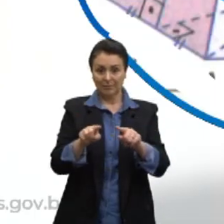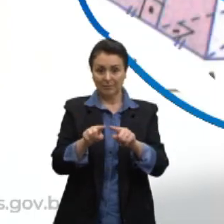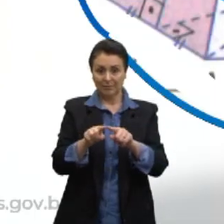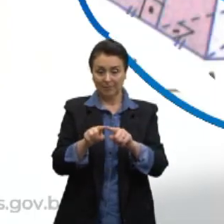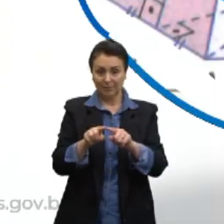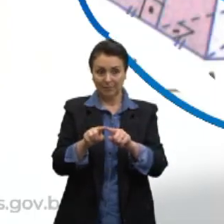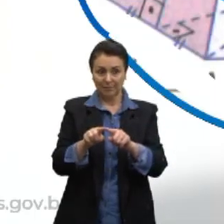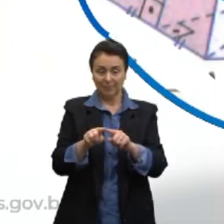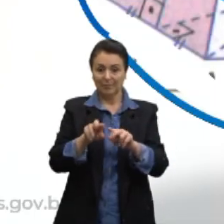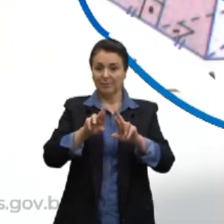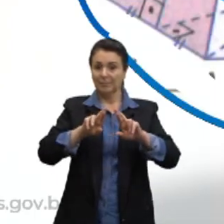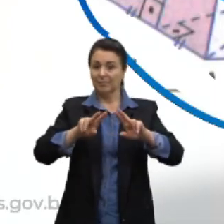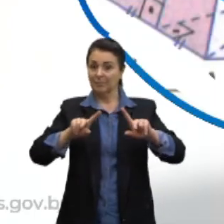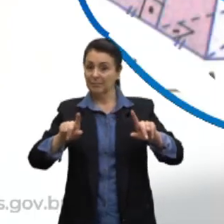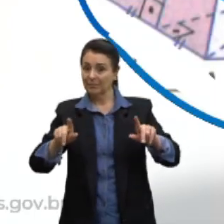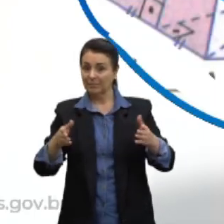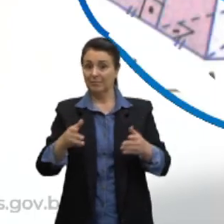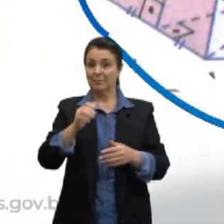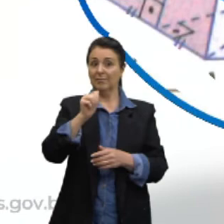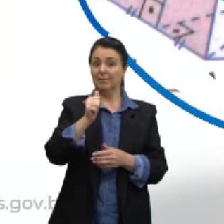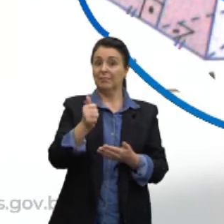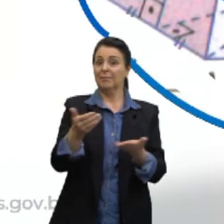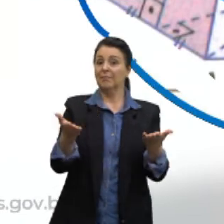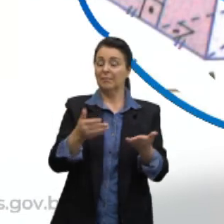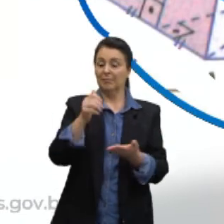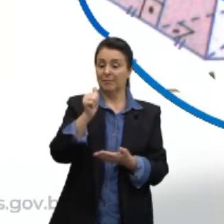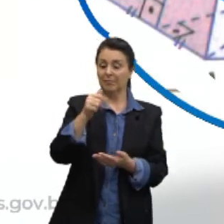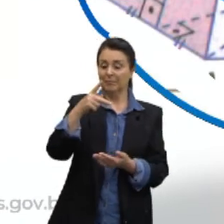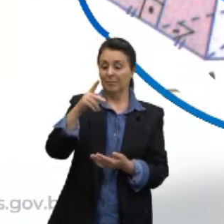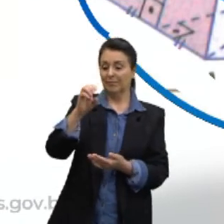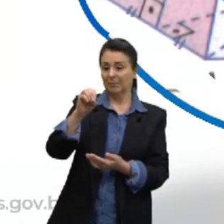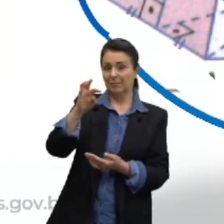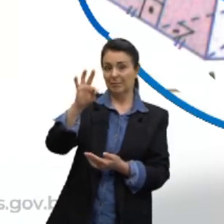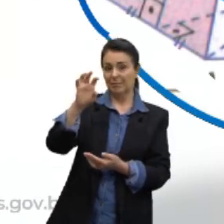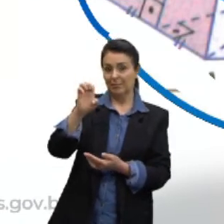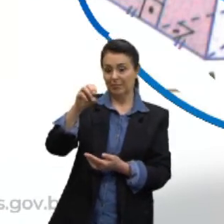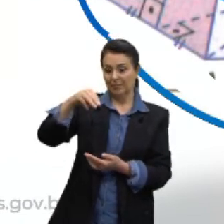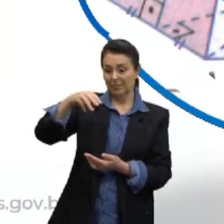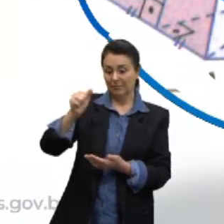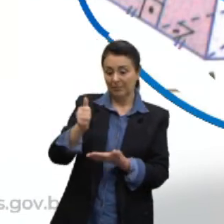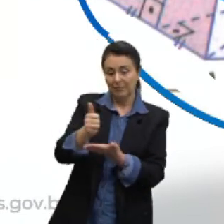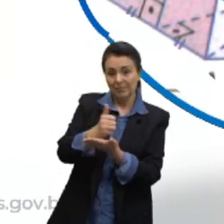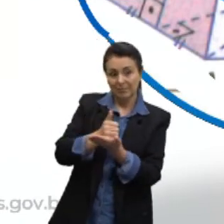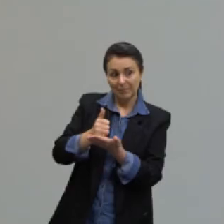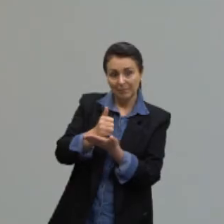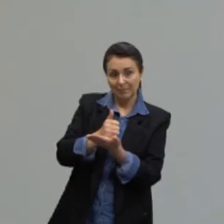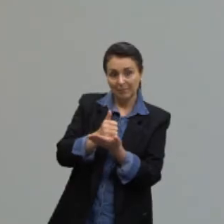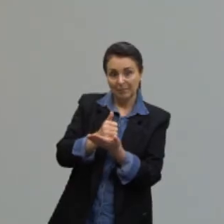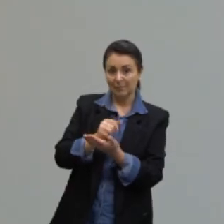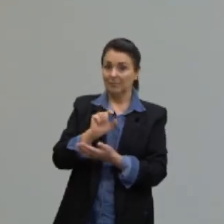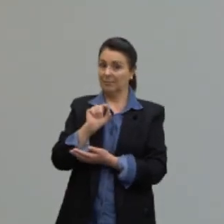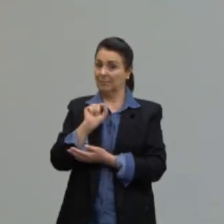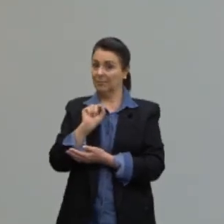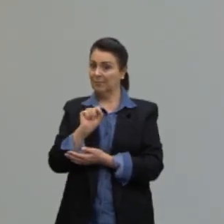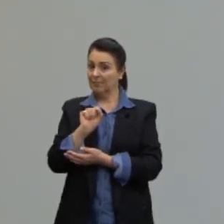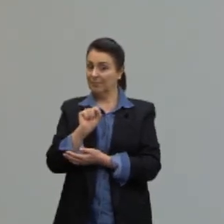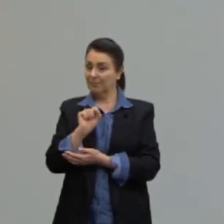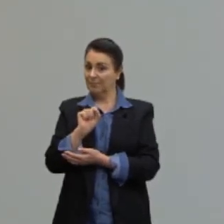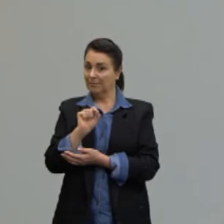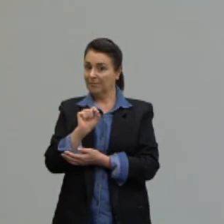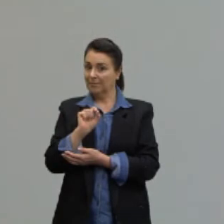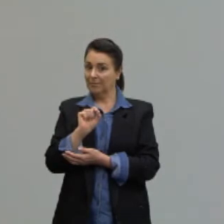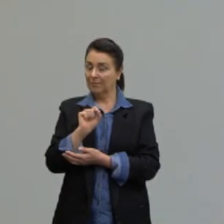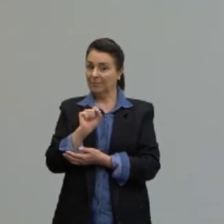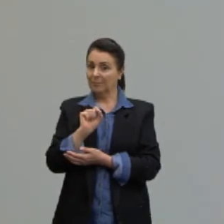diferente da apótema da base? Porque a apótema da base ela vai corresponder a quem? Ela vai